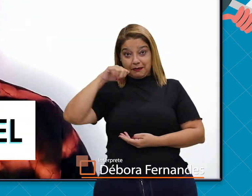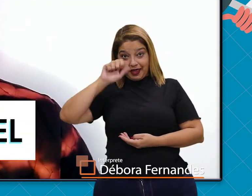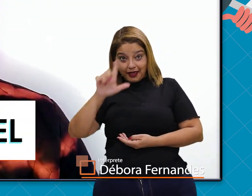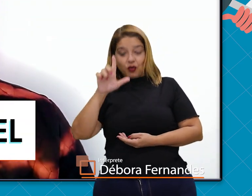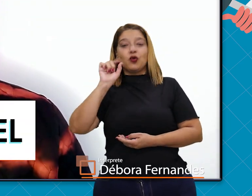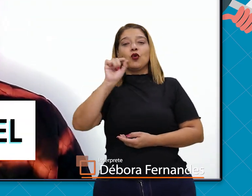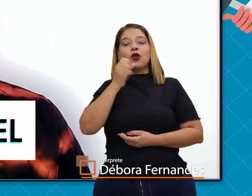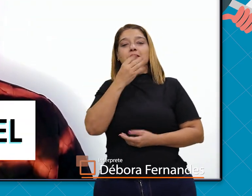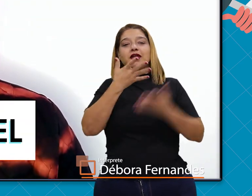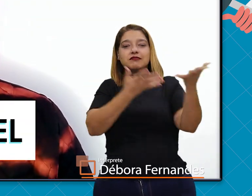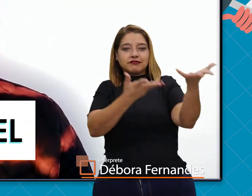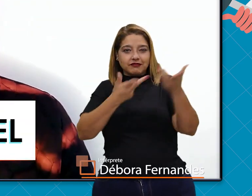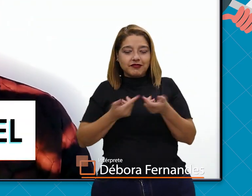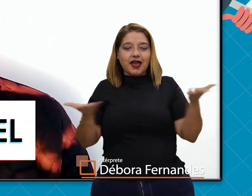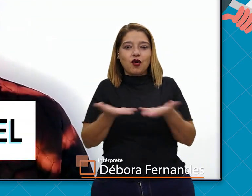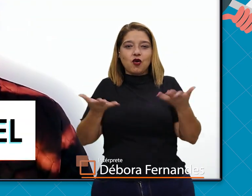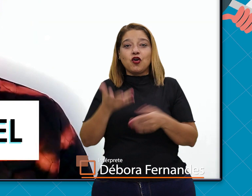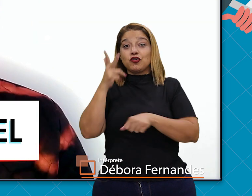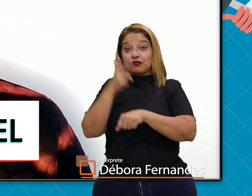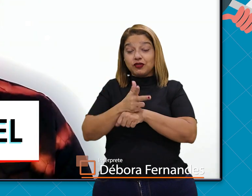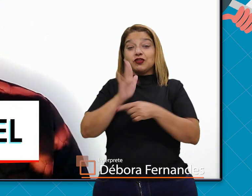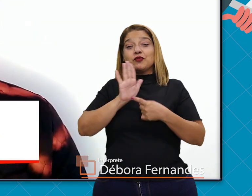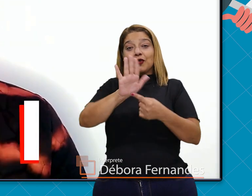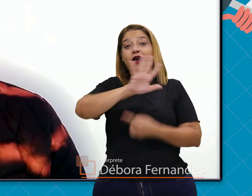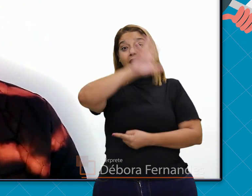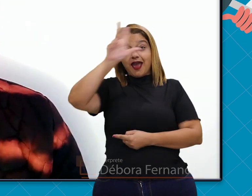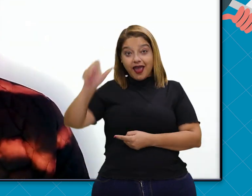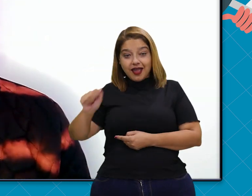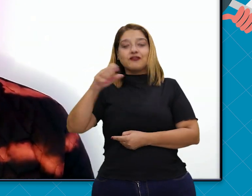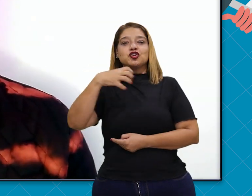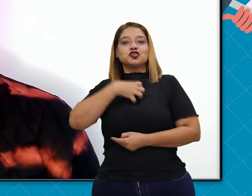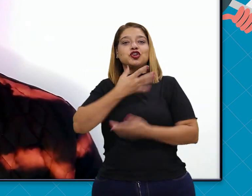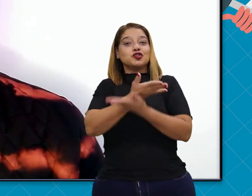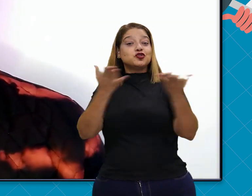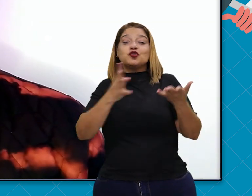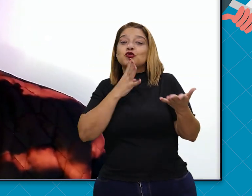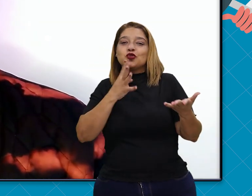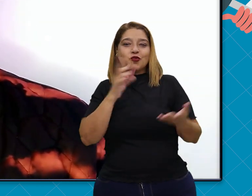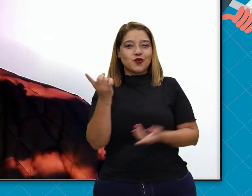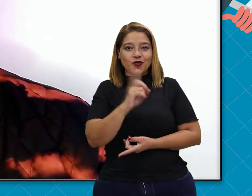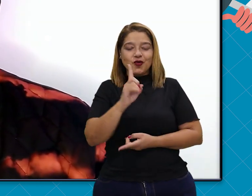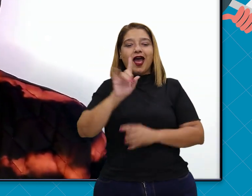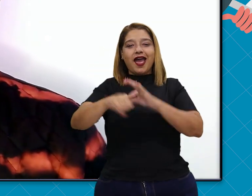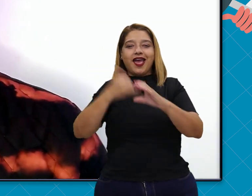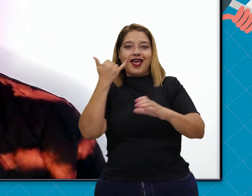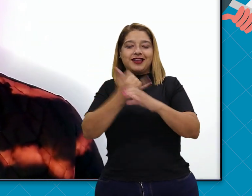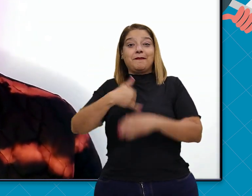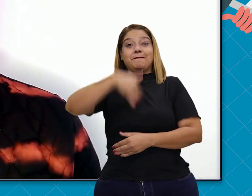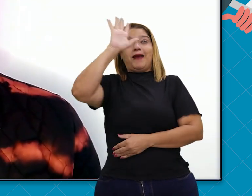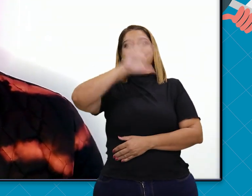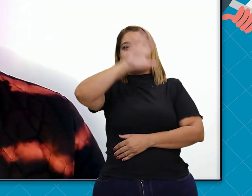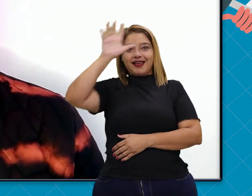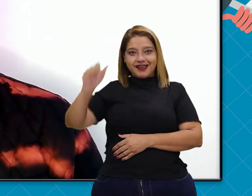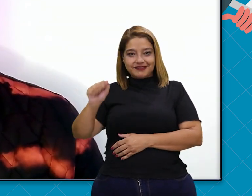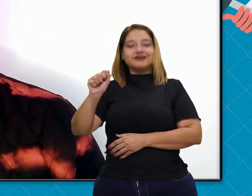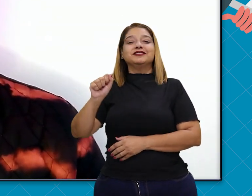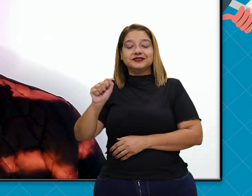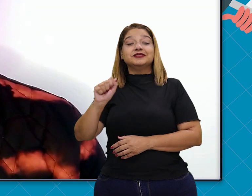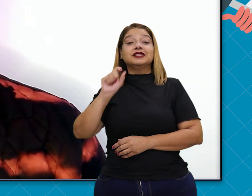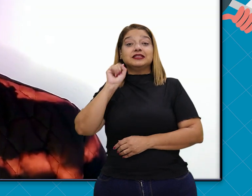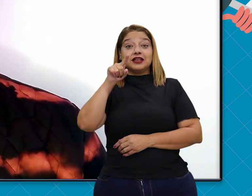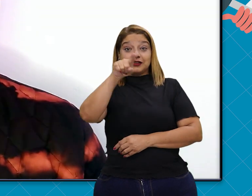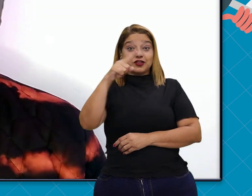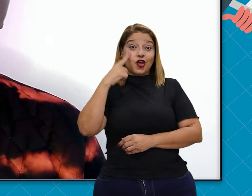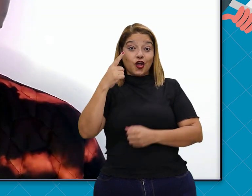Bismael e seja muito bem-vindo a mais um vídeo do nosso canal África do jeito que nunca viu, o canal mais